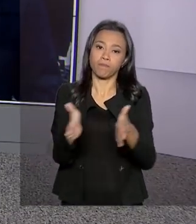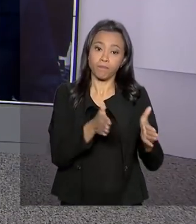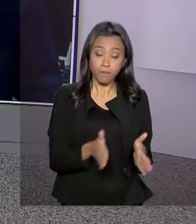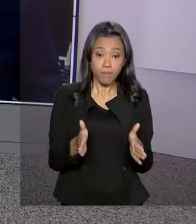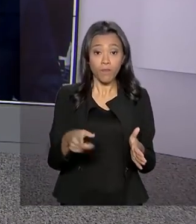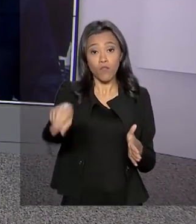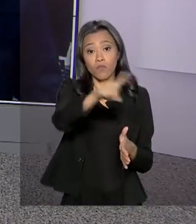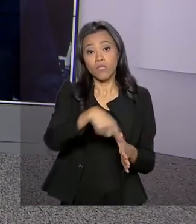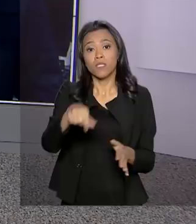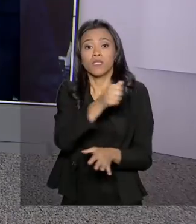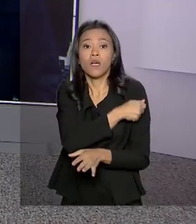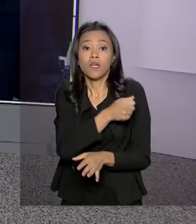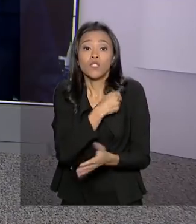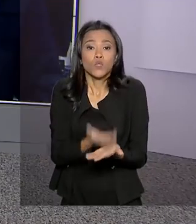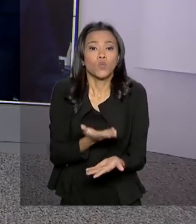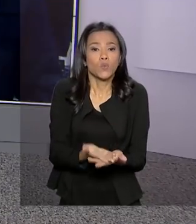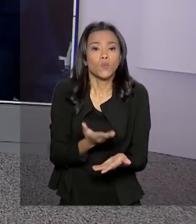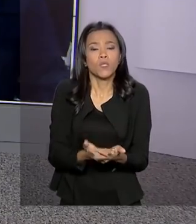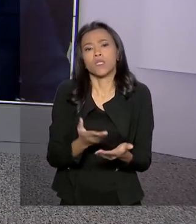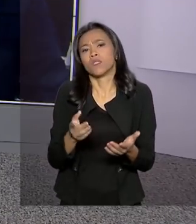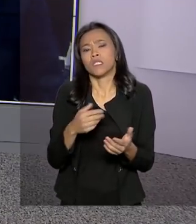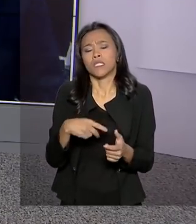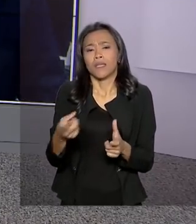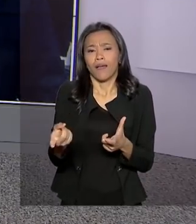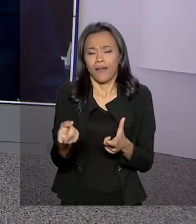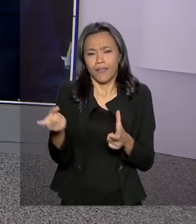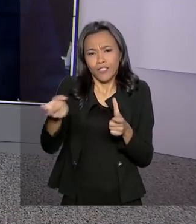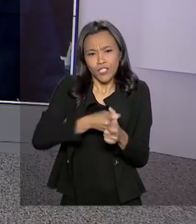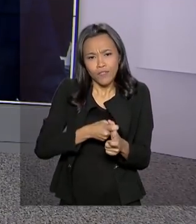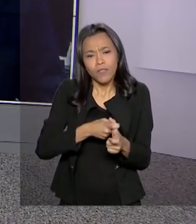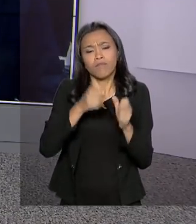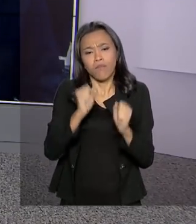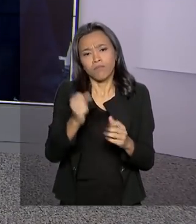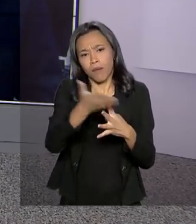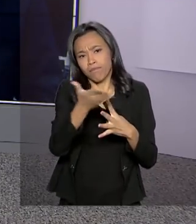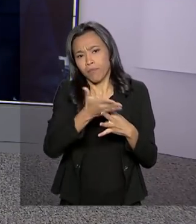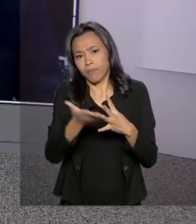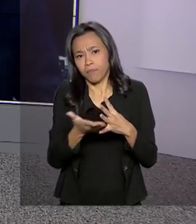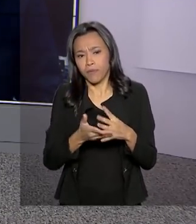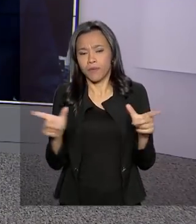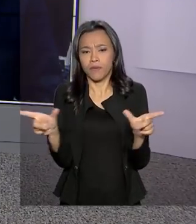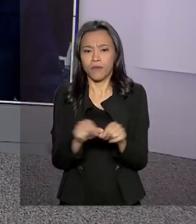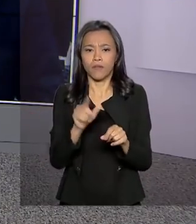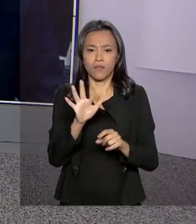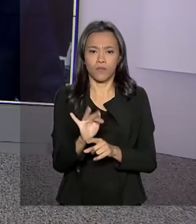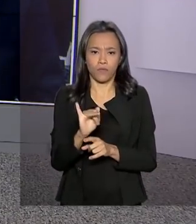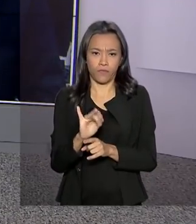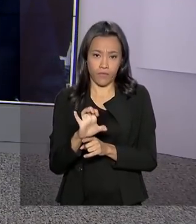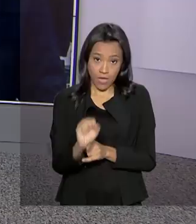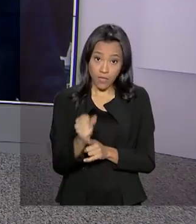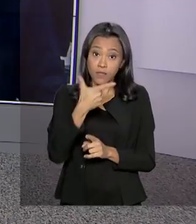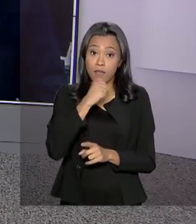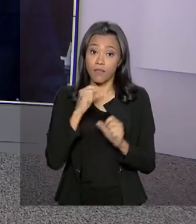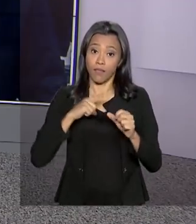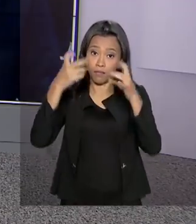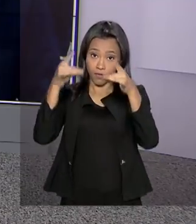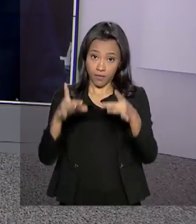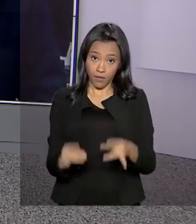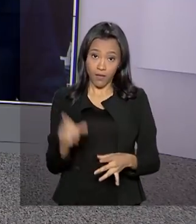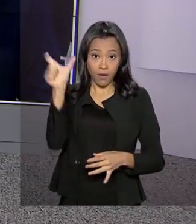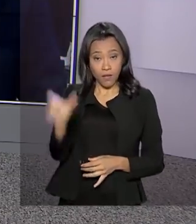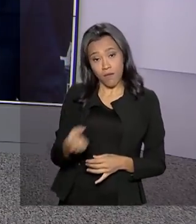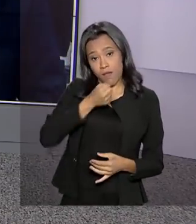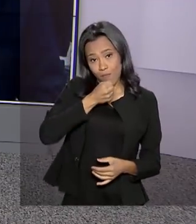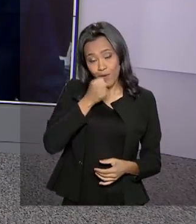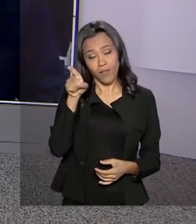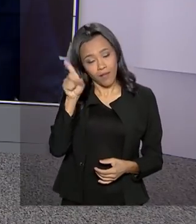estudantes, começa hoje o prazo para renegociar as dívidas com o FIES, o Fundo de Financiamento Estudantil. Quem tem os detalhes sobre esse assunto é o nosso repórter Ricardo